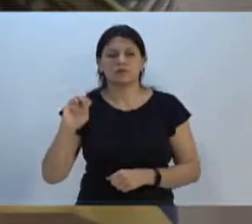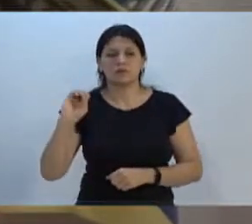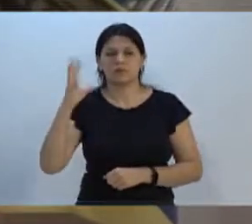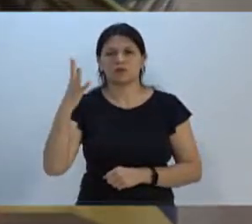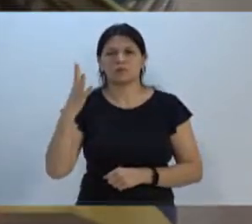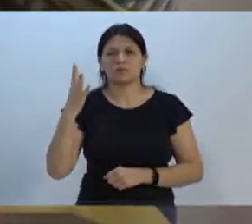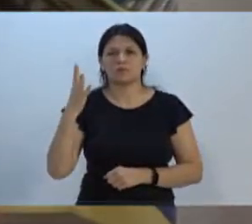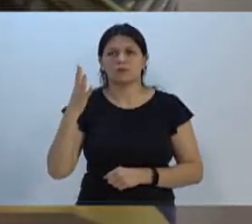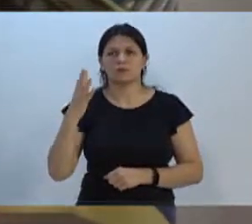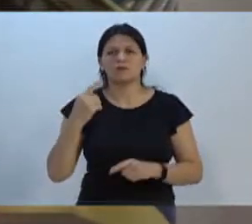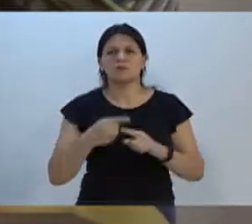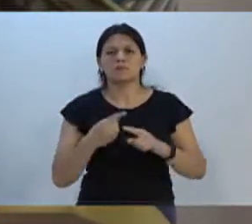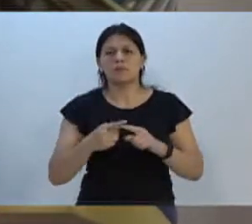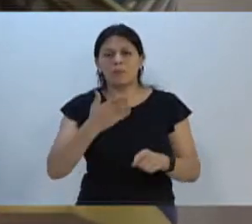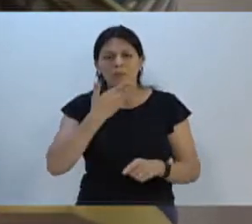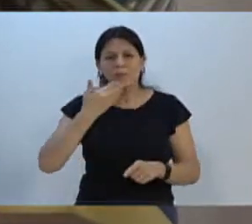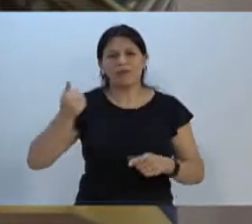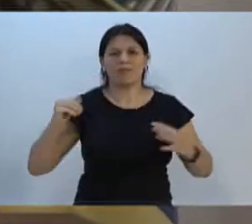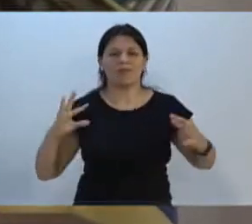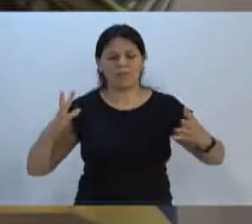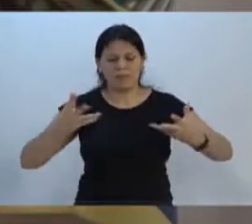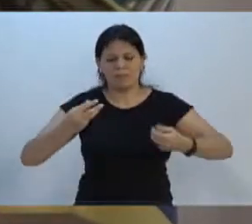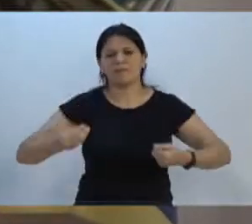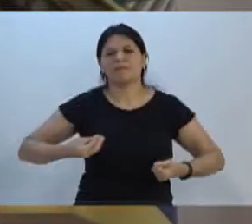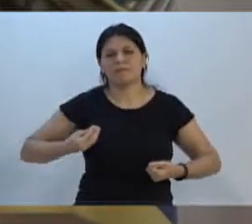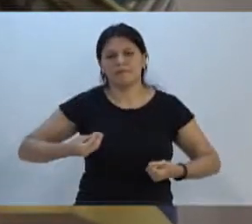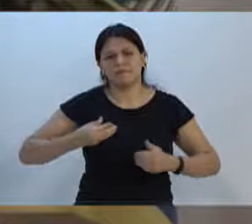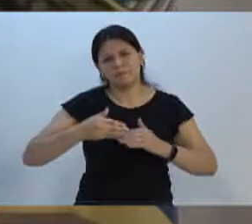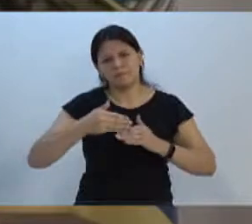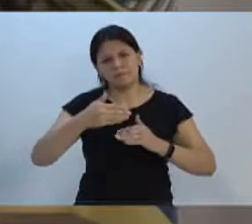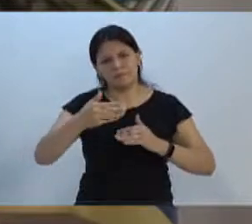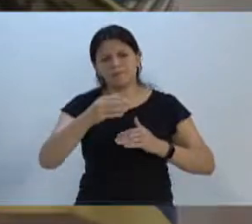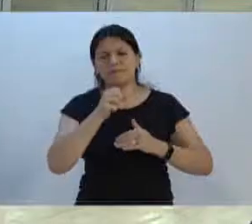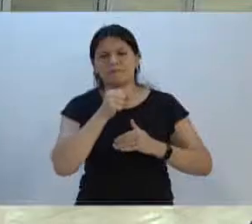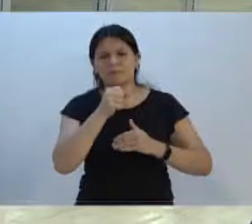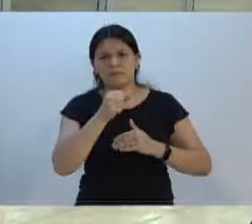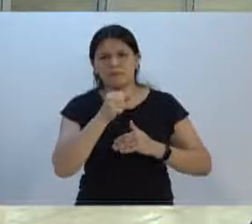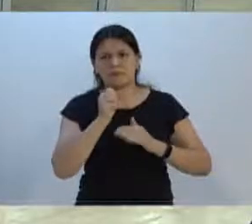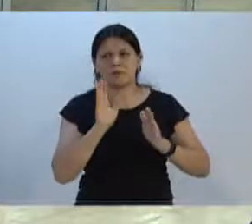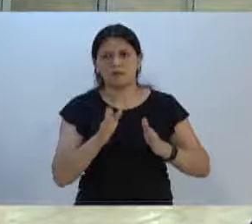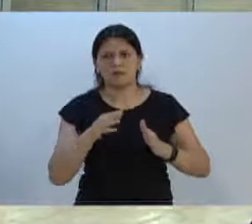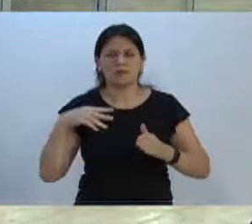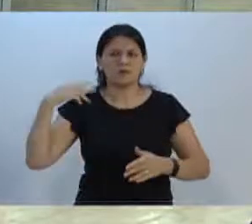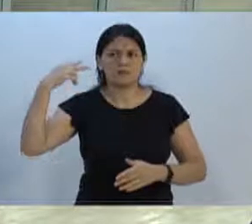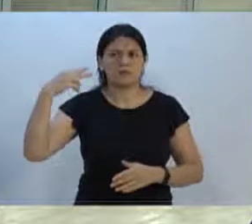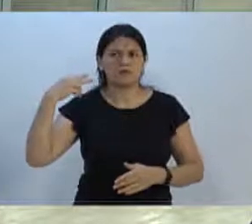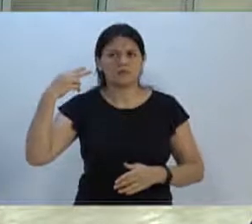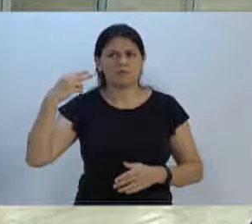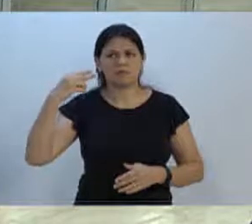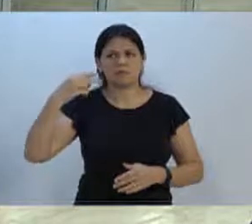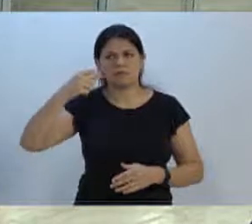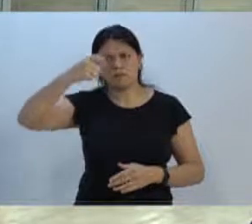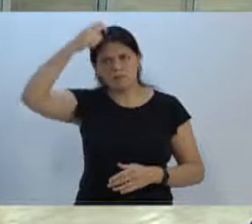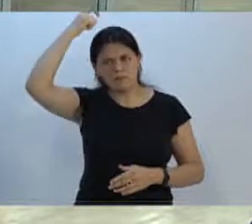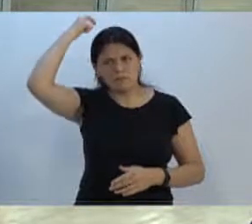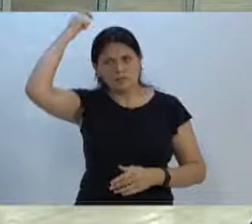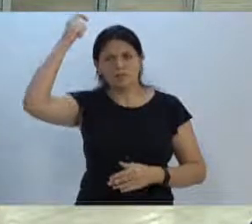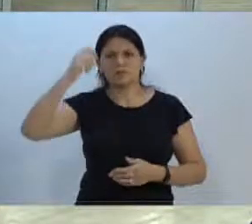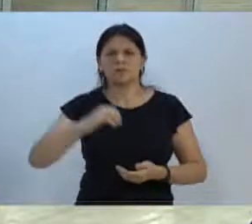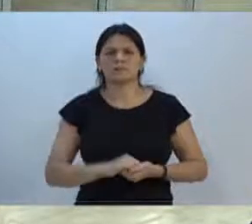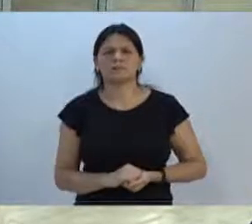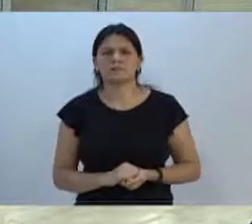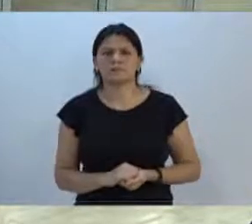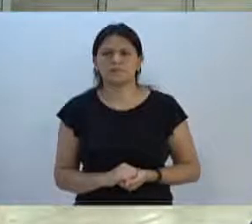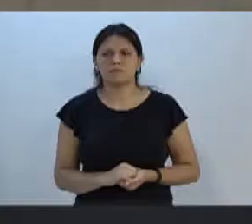mais qualidade de vida para a nossa gente. Concedo uma parte, não, vereador? Também peço autorização, na sequência, também, se possível, o vereador Jovino, a parte concedida ao vereador